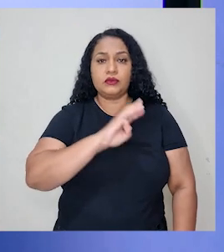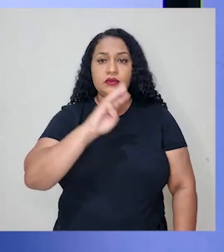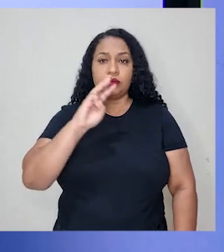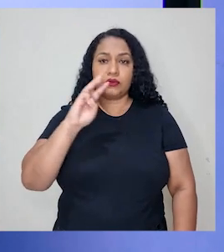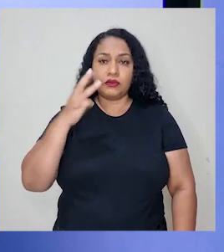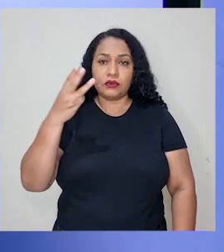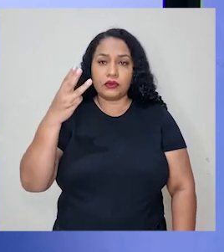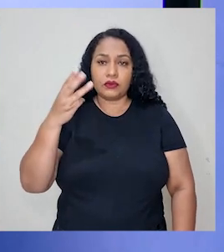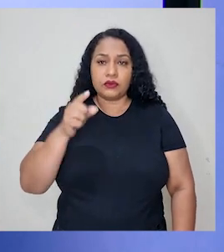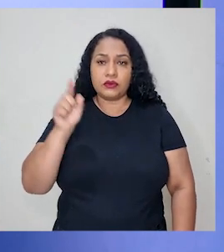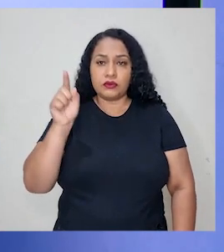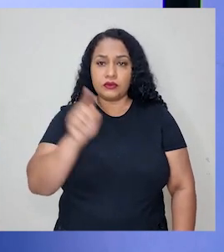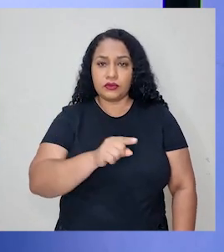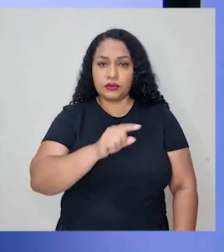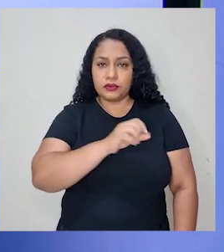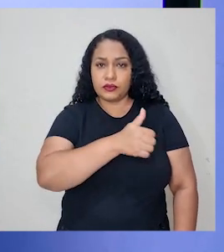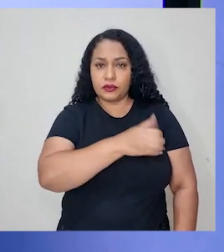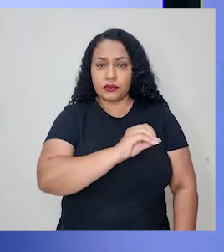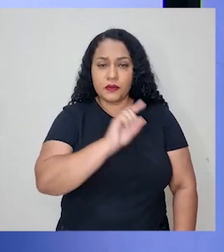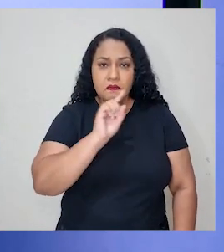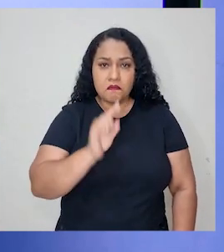vezes 10.000, que está aqui.